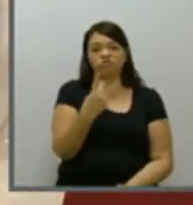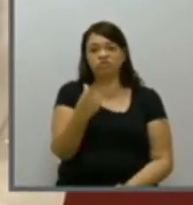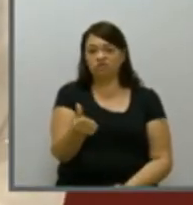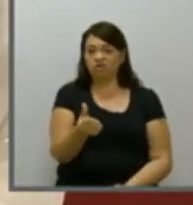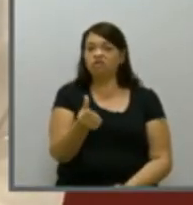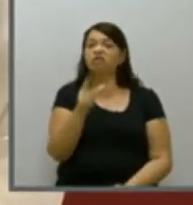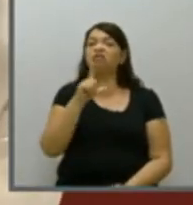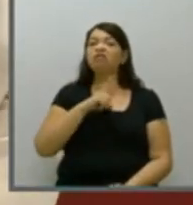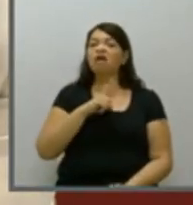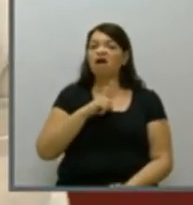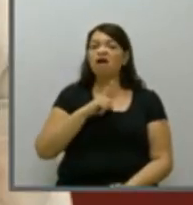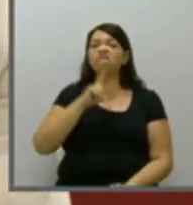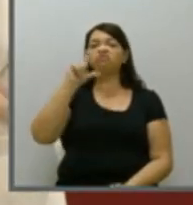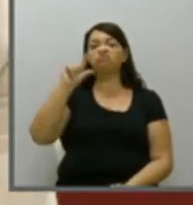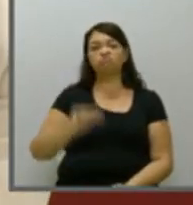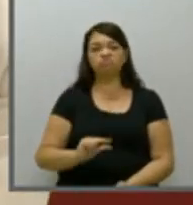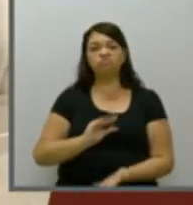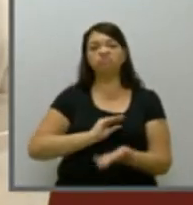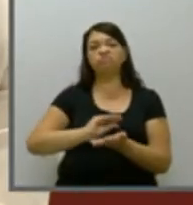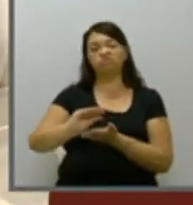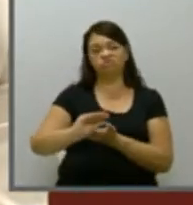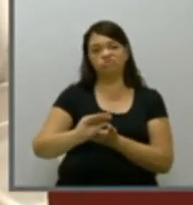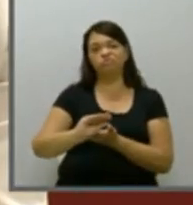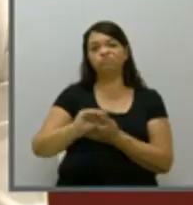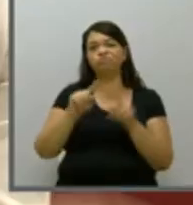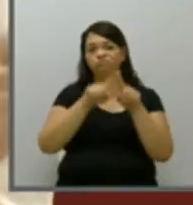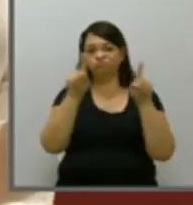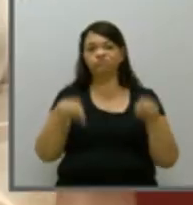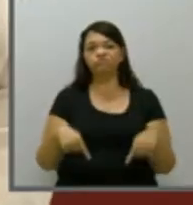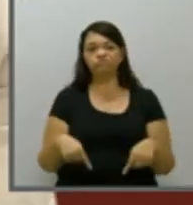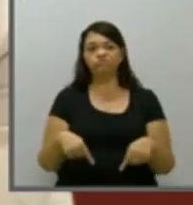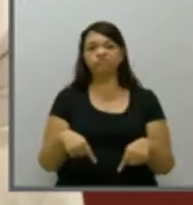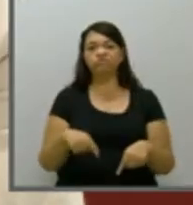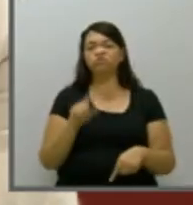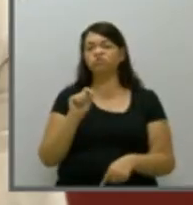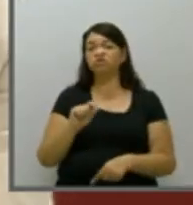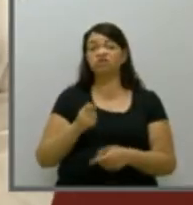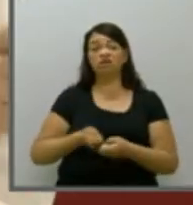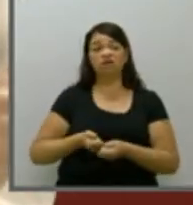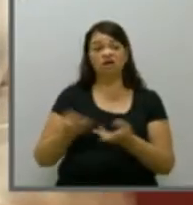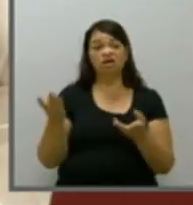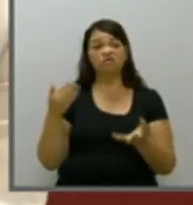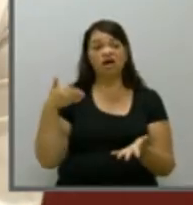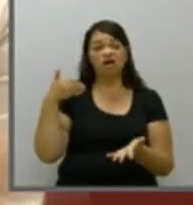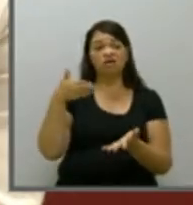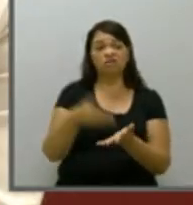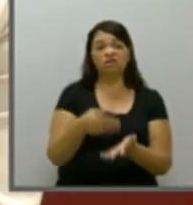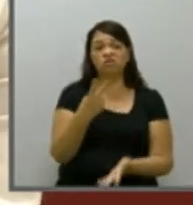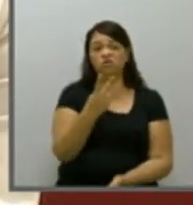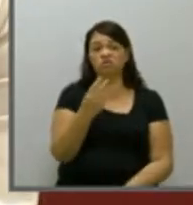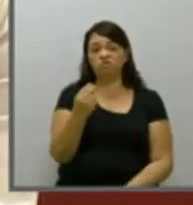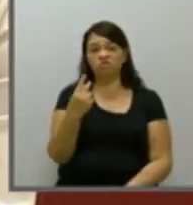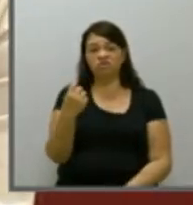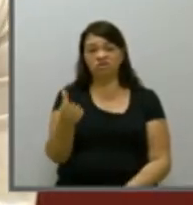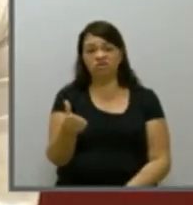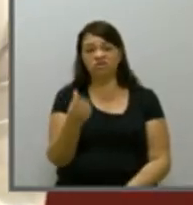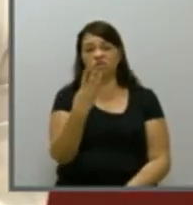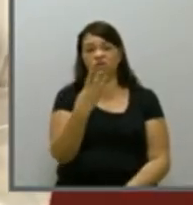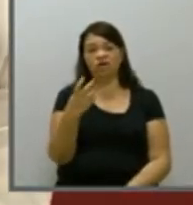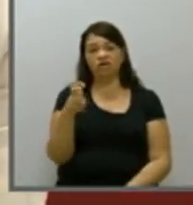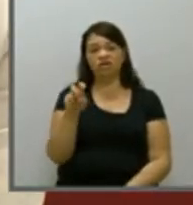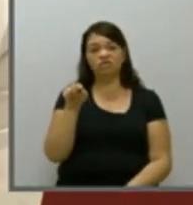no servidor público o que se gasta hoje com o servidor público que se gastou em 2016 foi 45